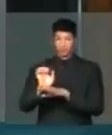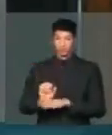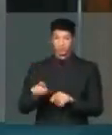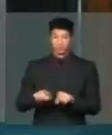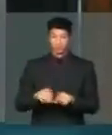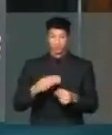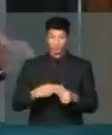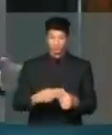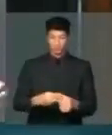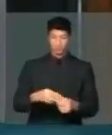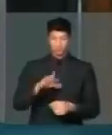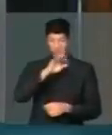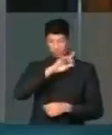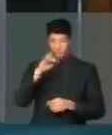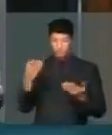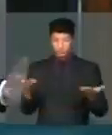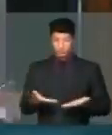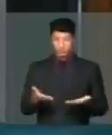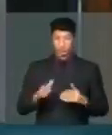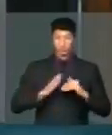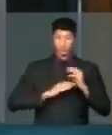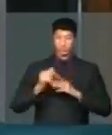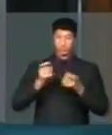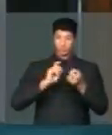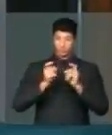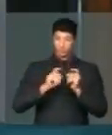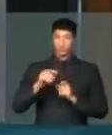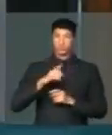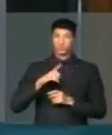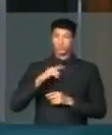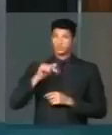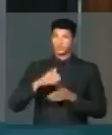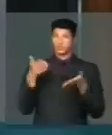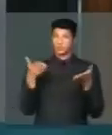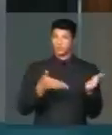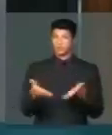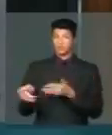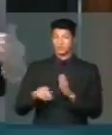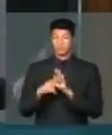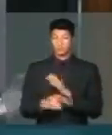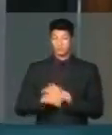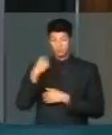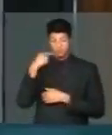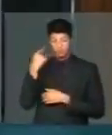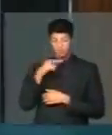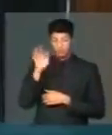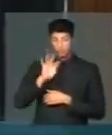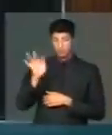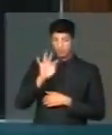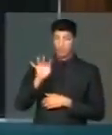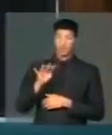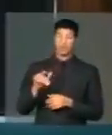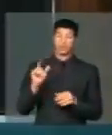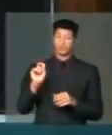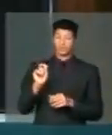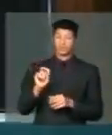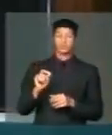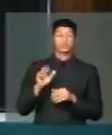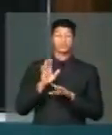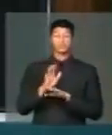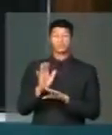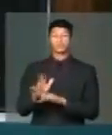e municípios. No dia de hoje, nessa reunião, tivemos a participação dos deputados federais, que